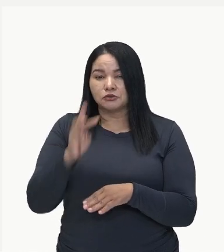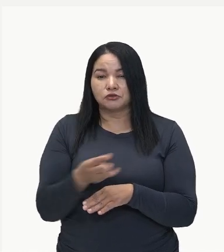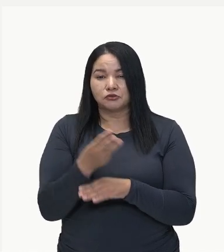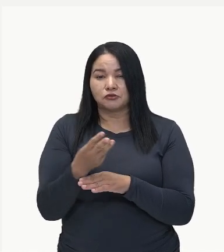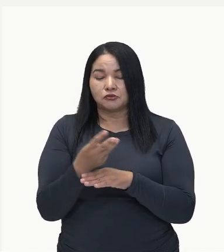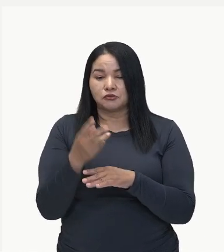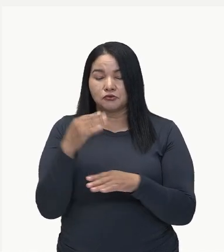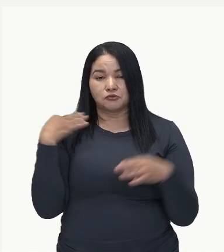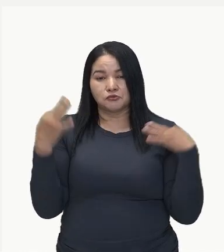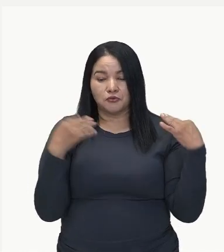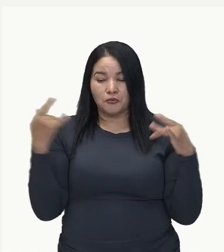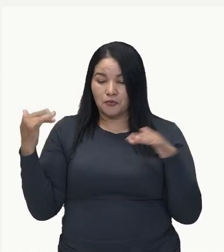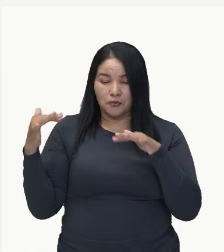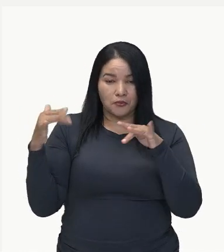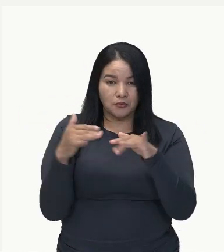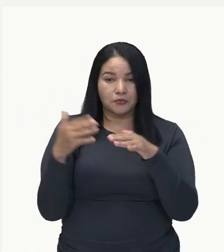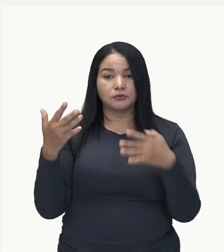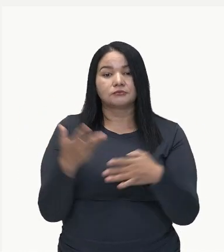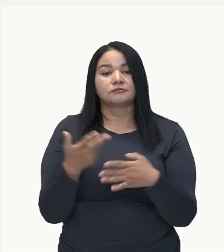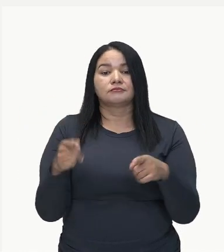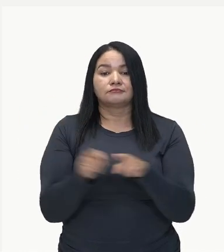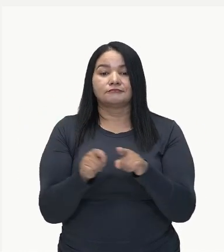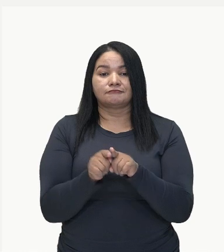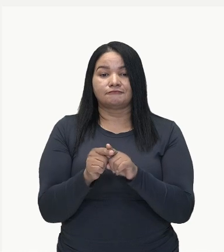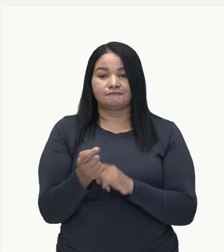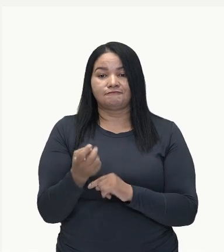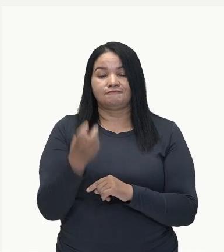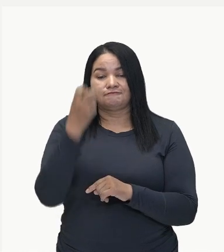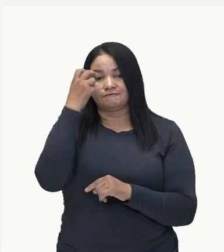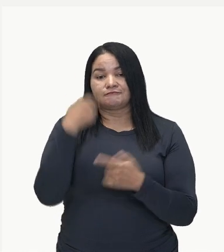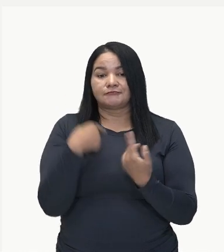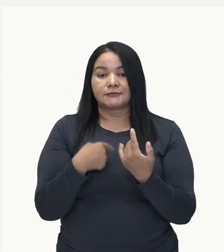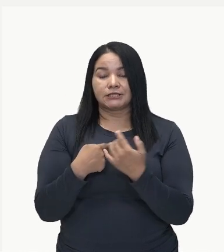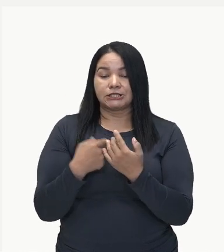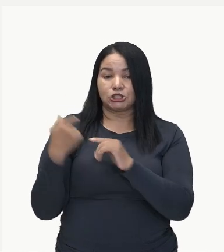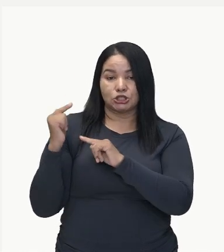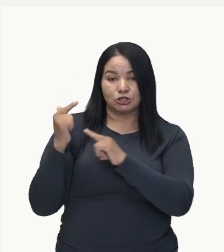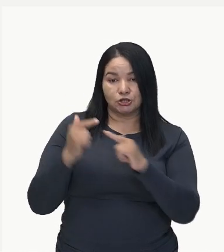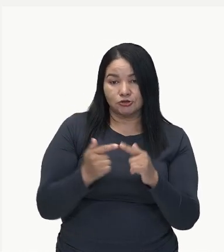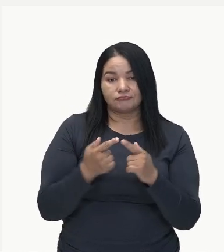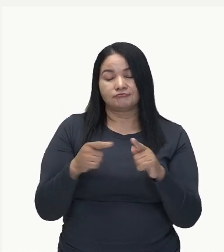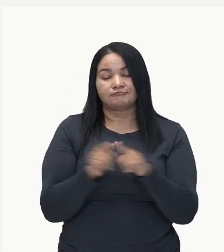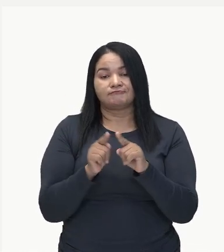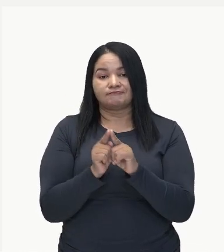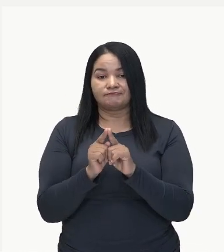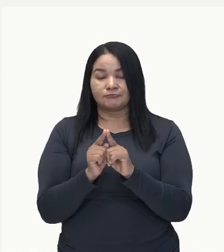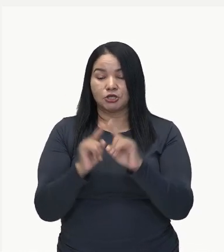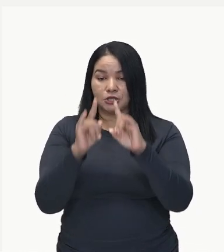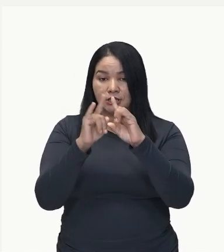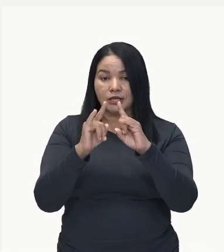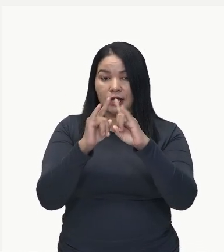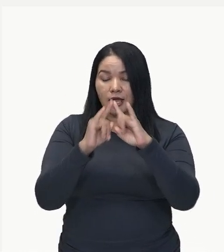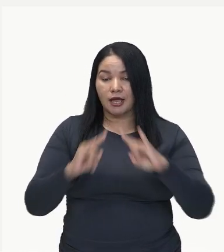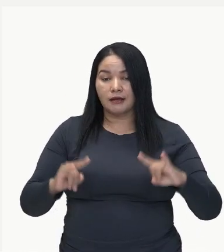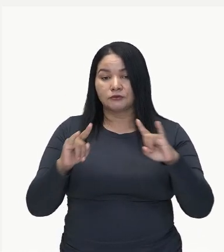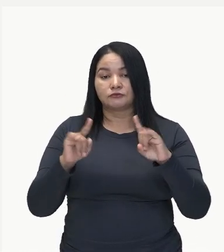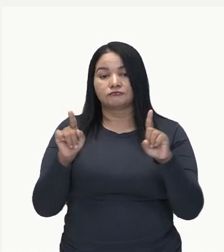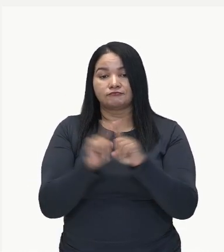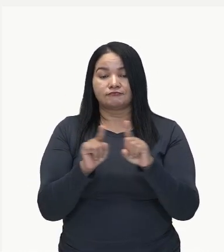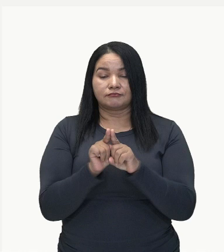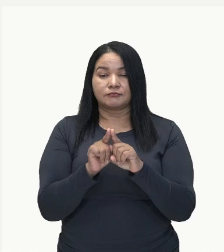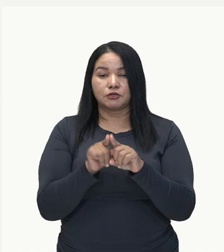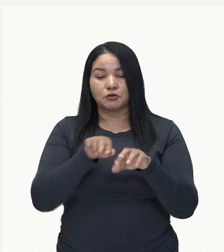por essa mistura de modernidade e tradição. Então, gente encontra templos, santuários, mas também encontramos